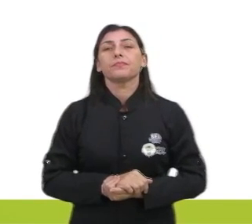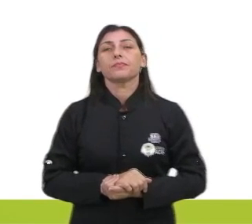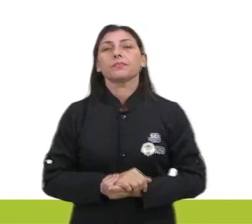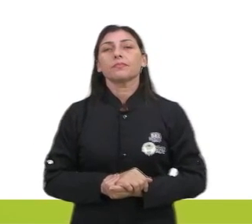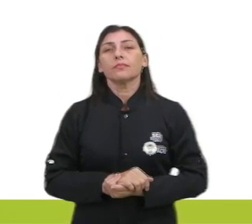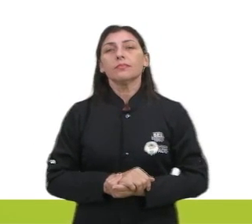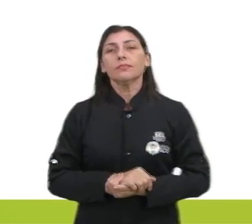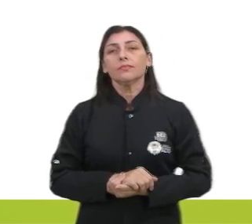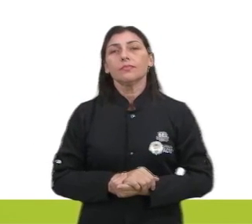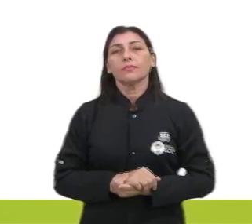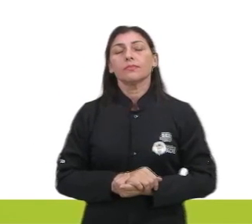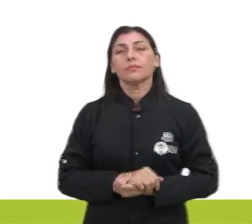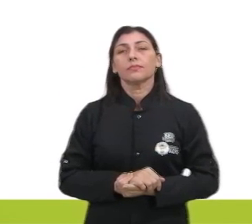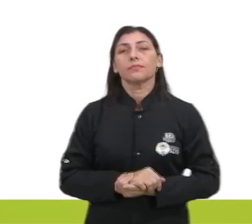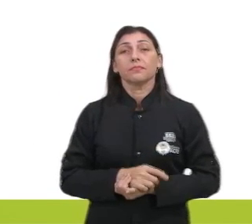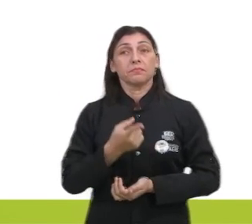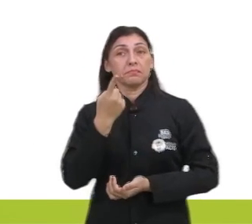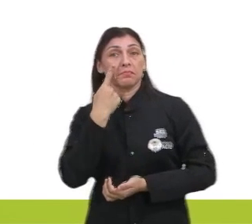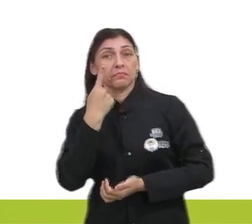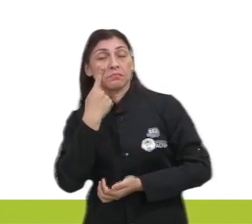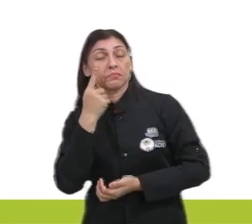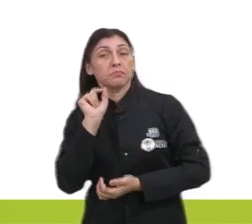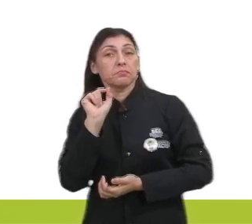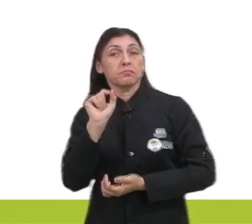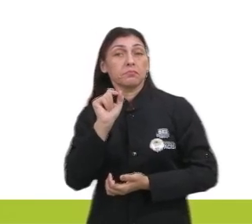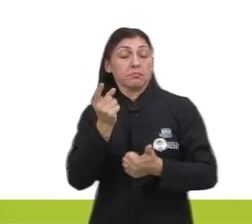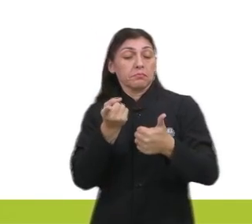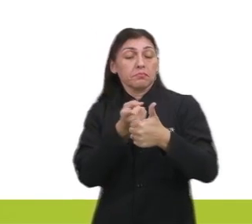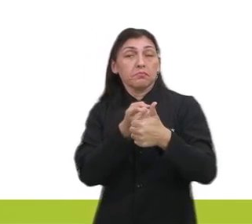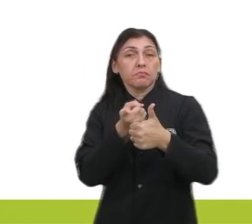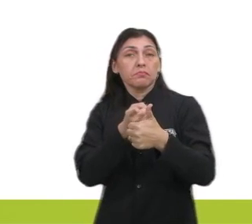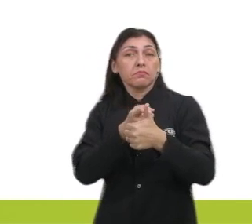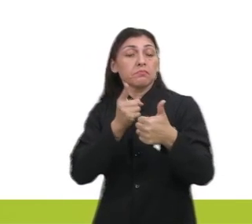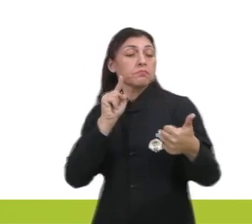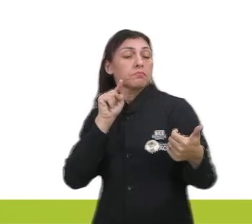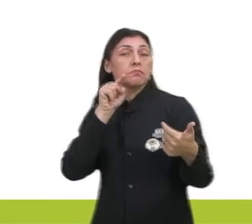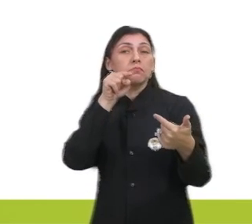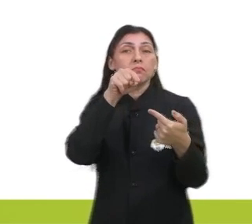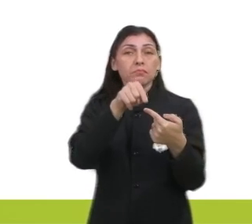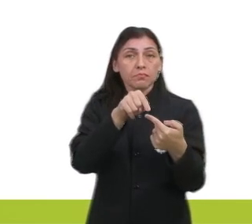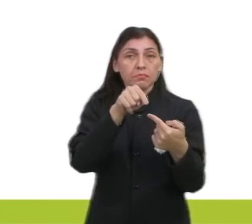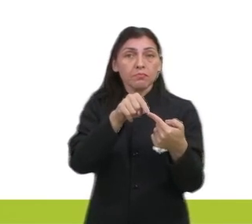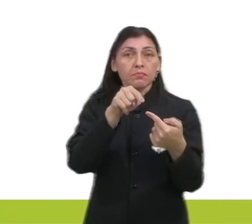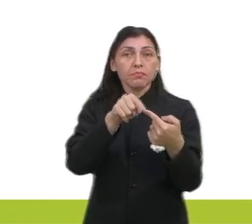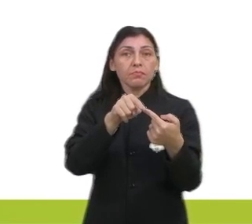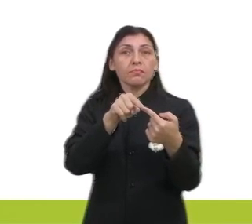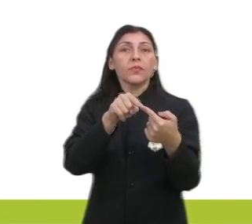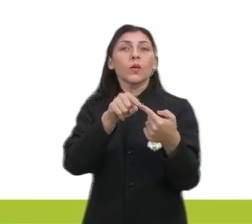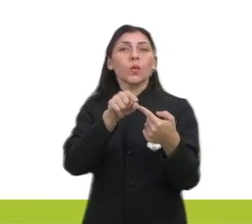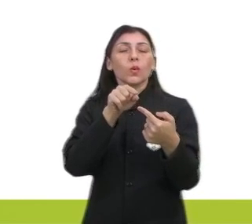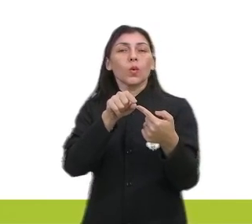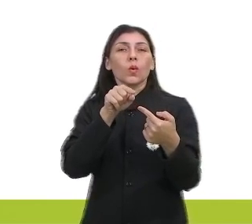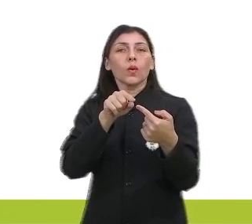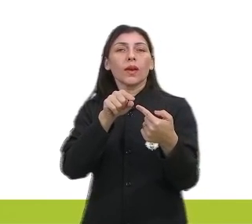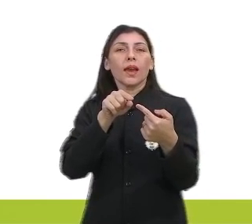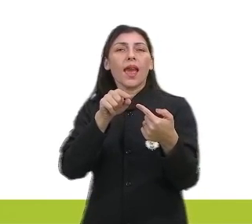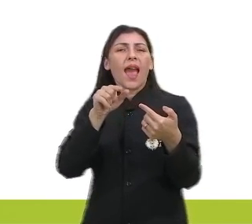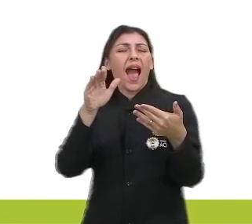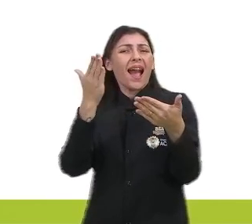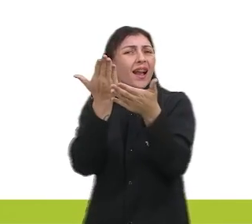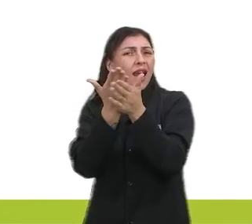Então galera, temos aqui que, primeiro objetivo, romper brechas